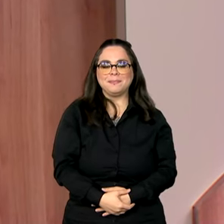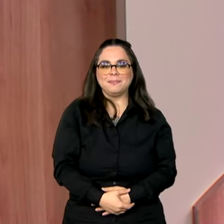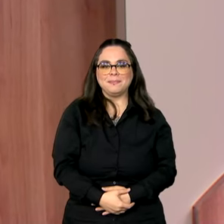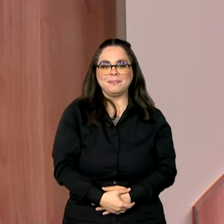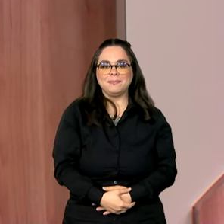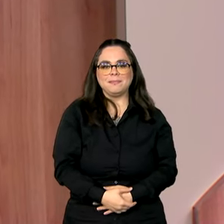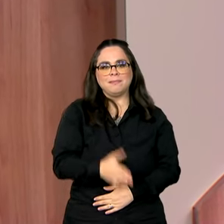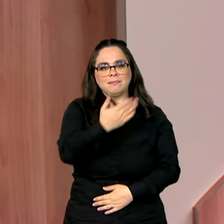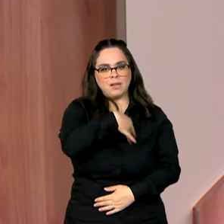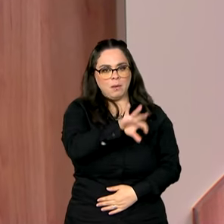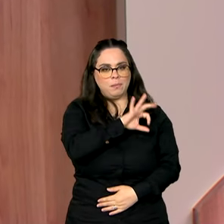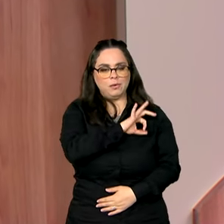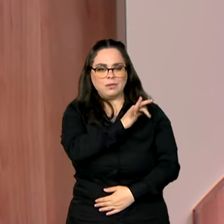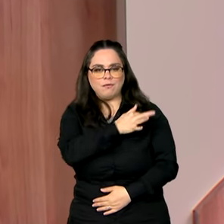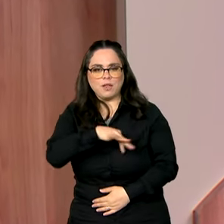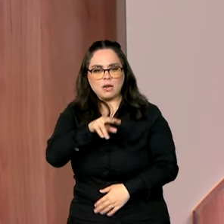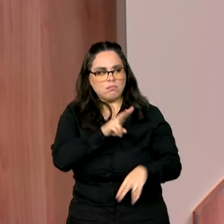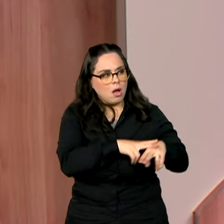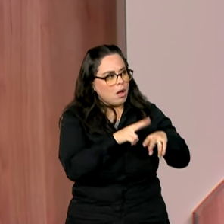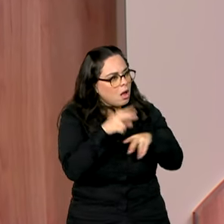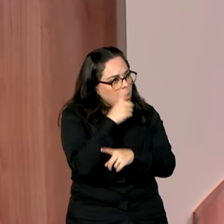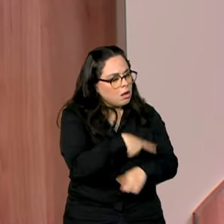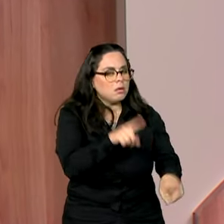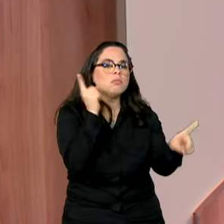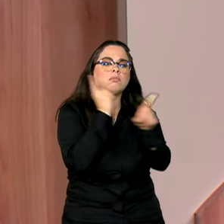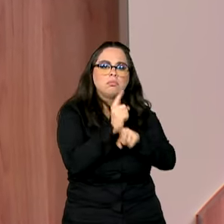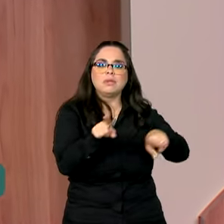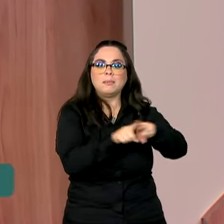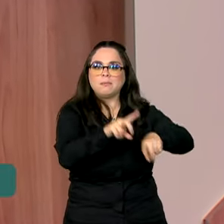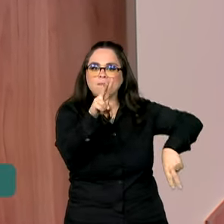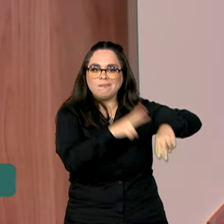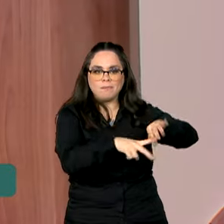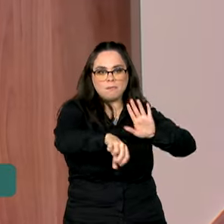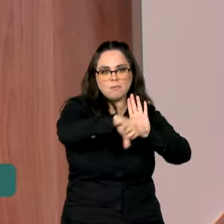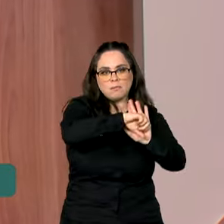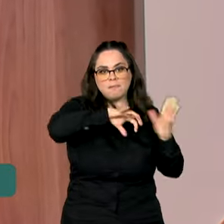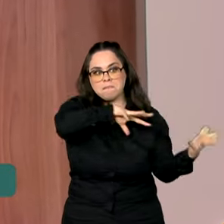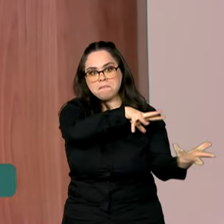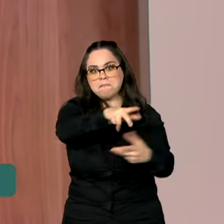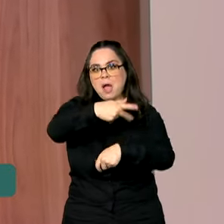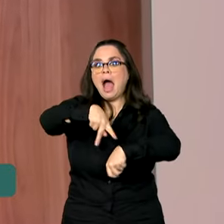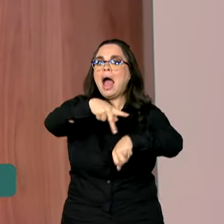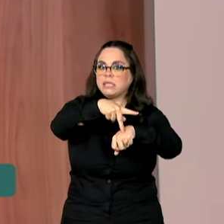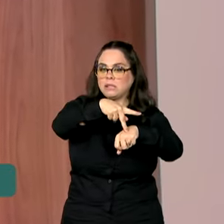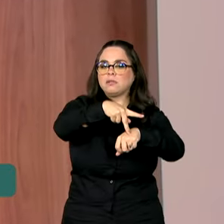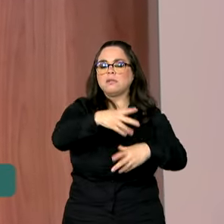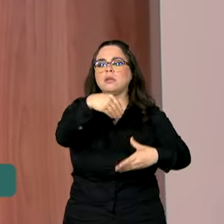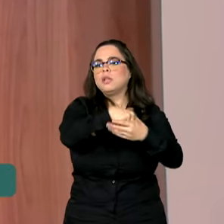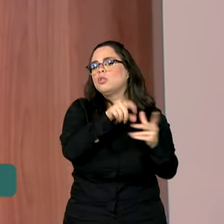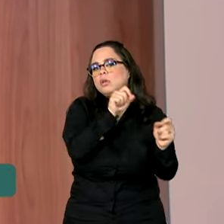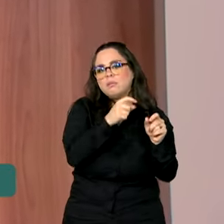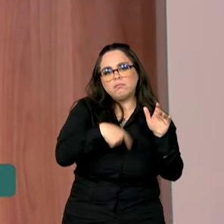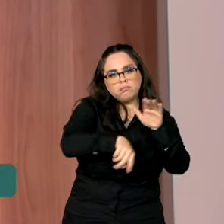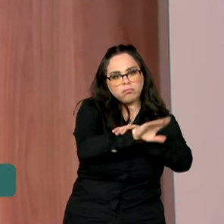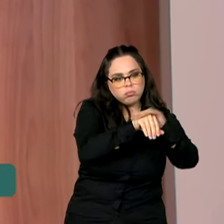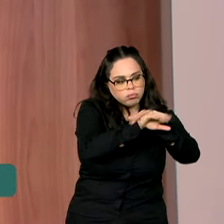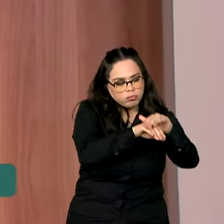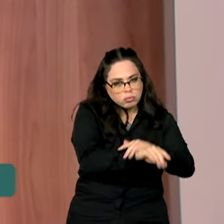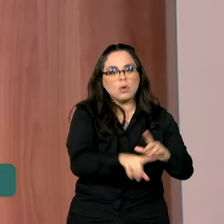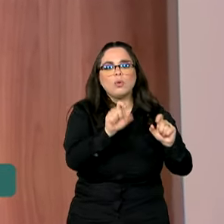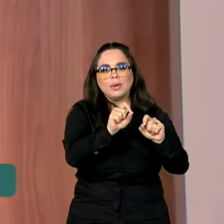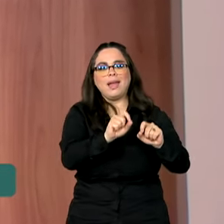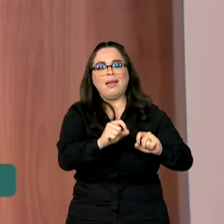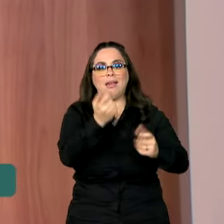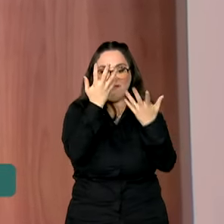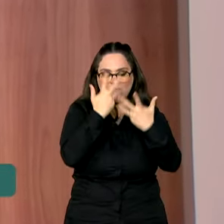Uma operação da Polícia Federal identificou e prendeu criminosos em todo o país suspeitos de armazenar